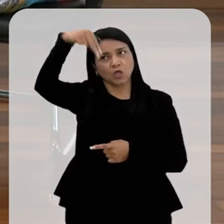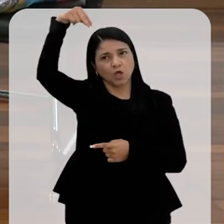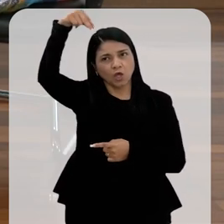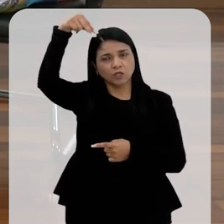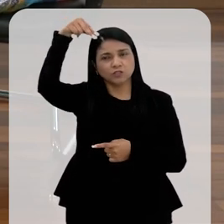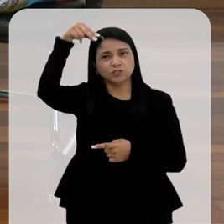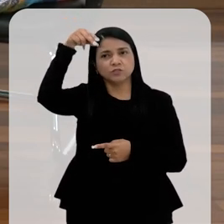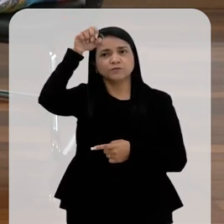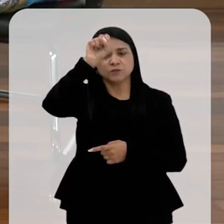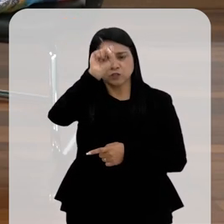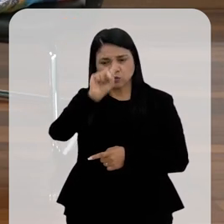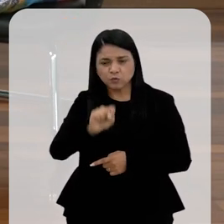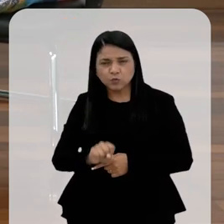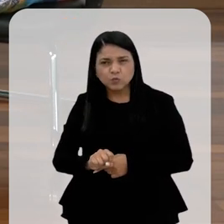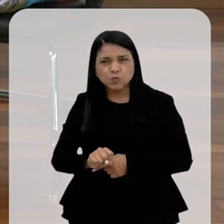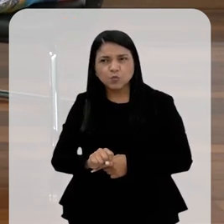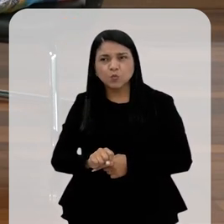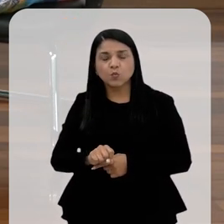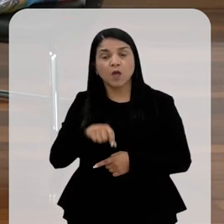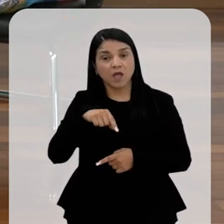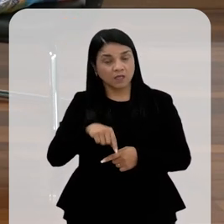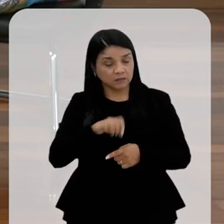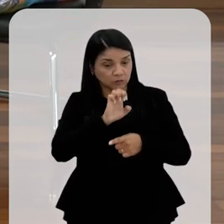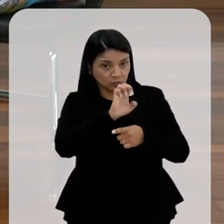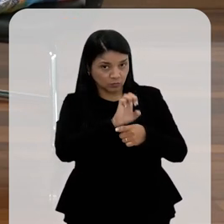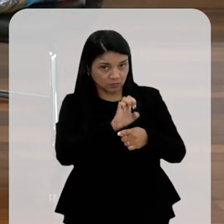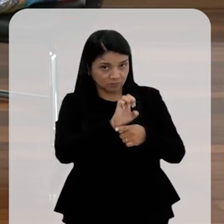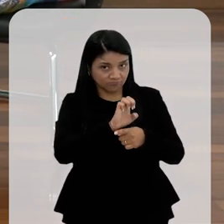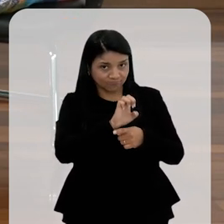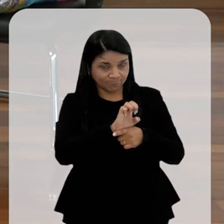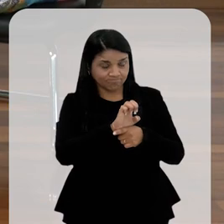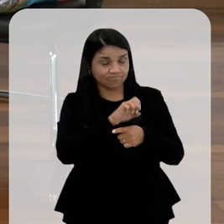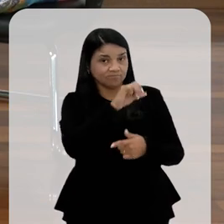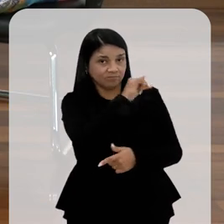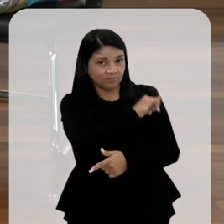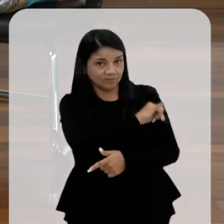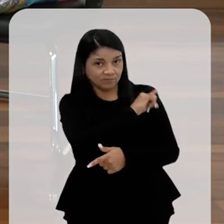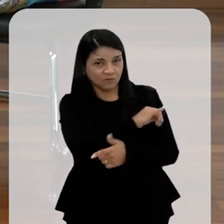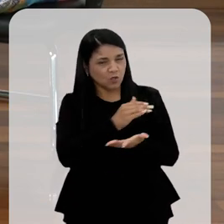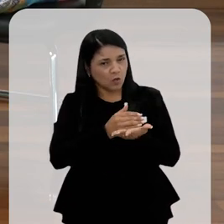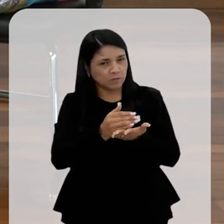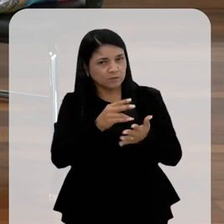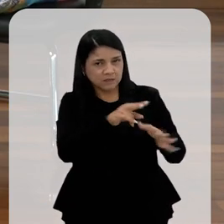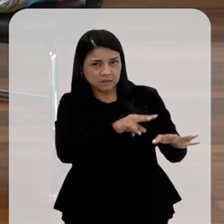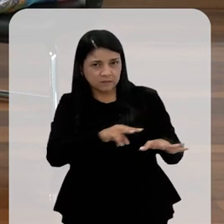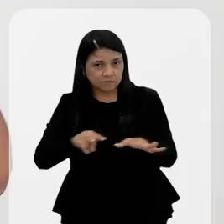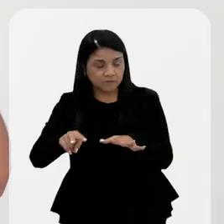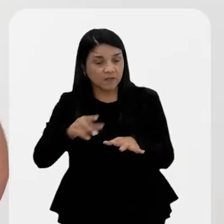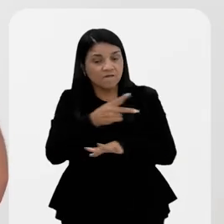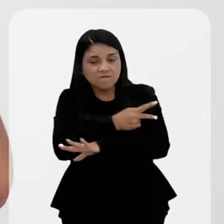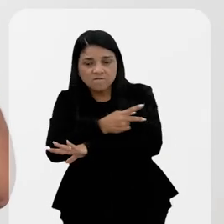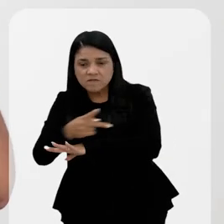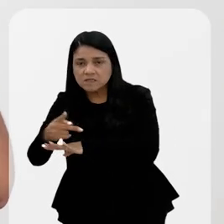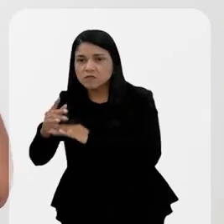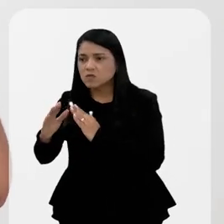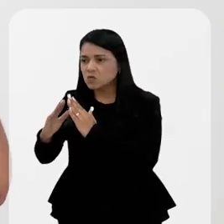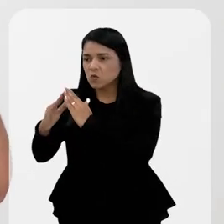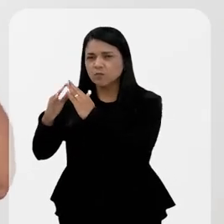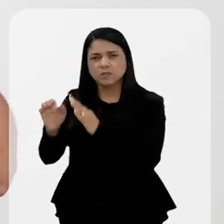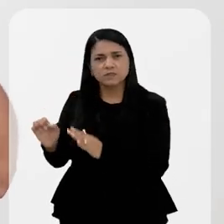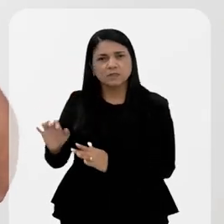norte, na região sul. E aqui no Rio de Janeiro, estamos desde o início dessa semana visitando várias